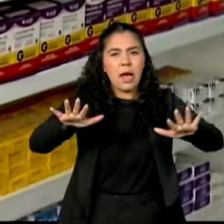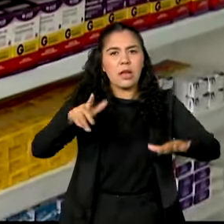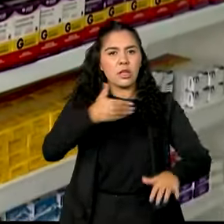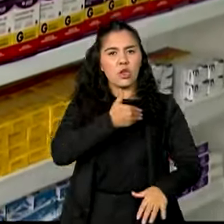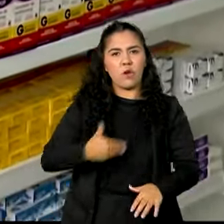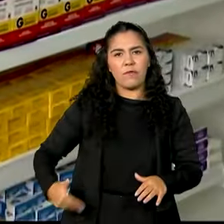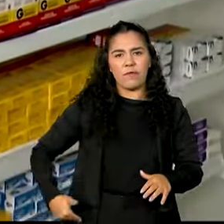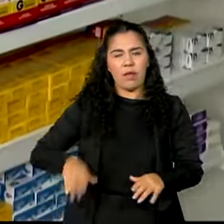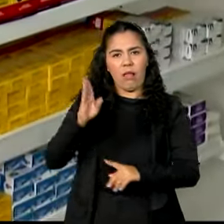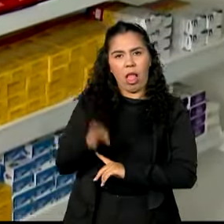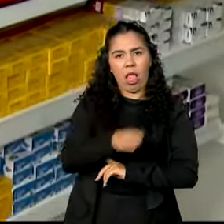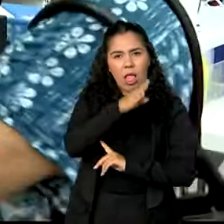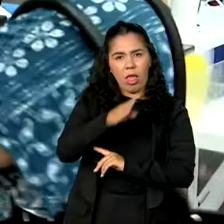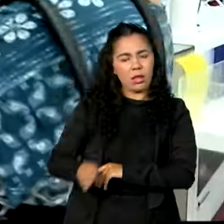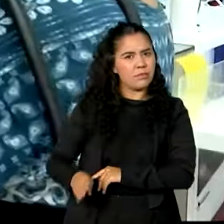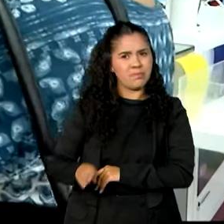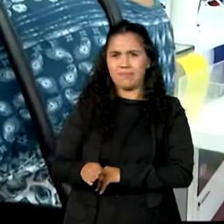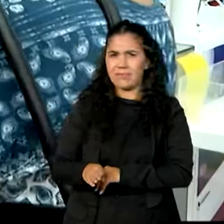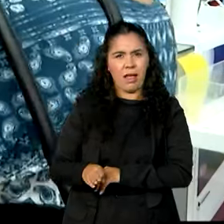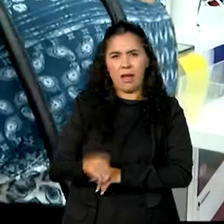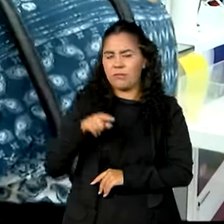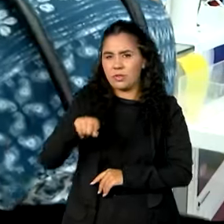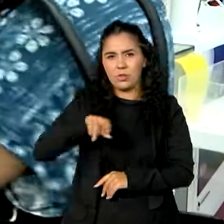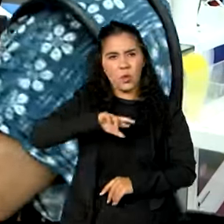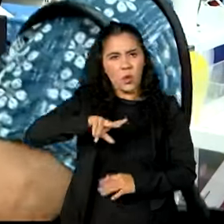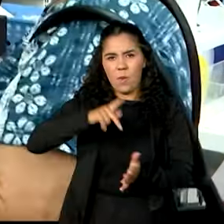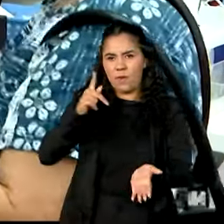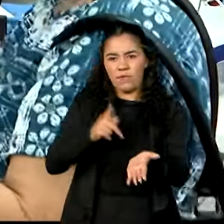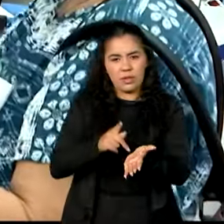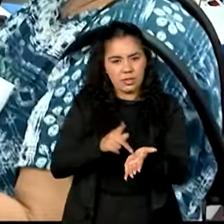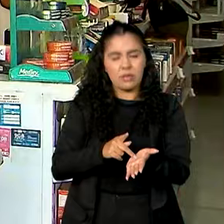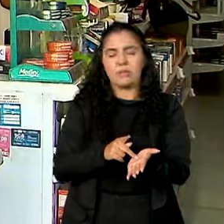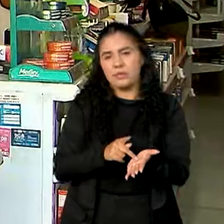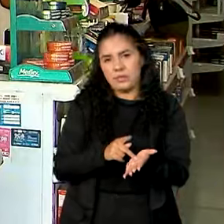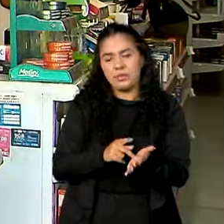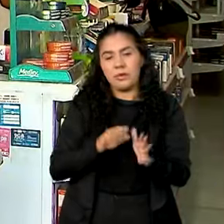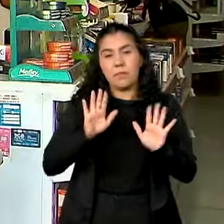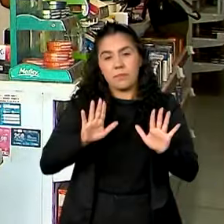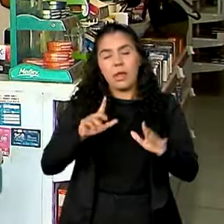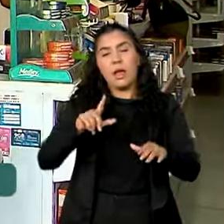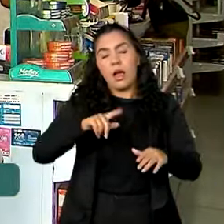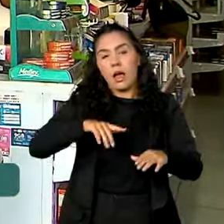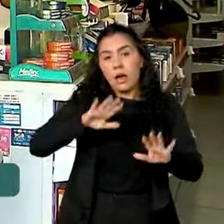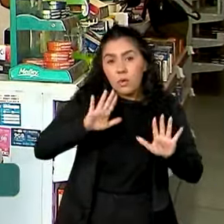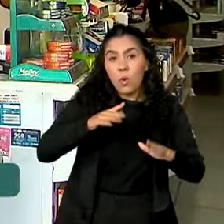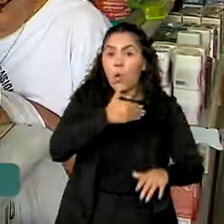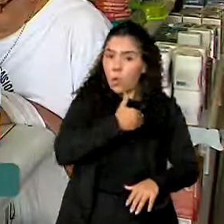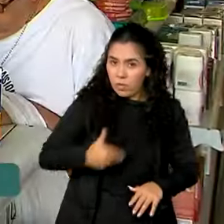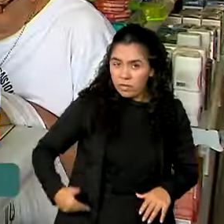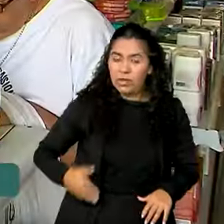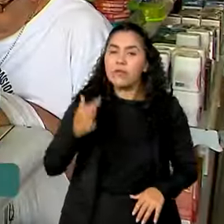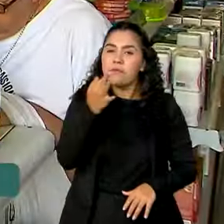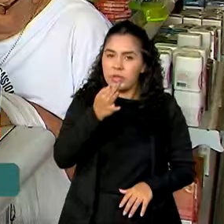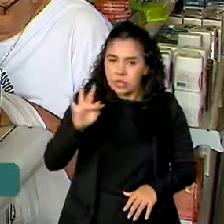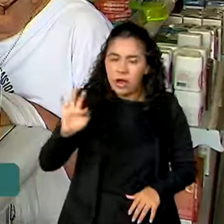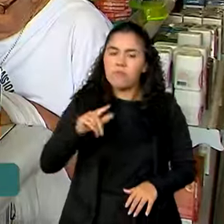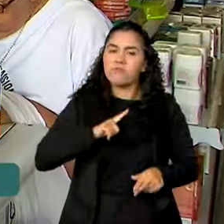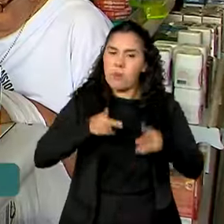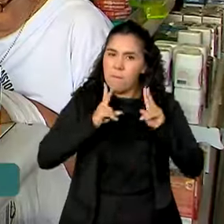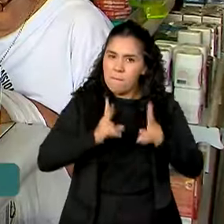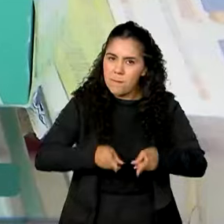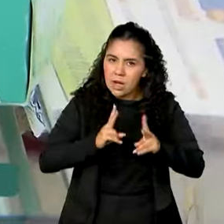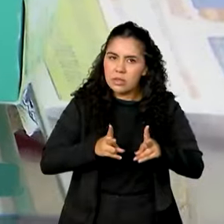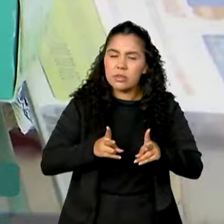que é tão importante para quem precisa de remédios que vêm de outros países. A verdade é que o governo federal manteve a